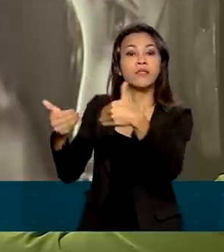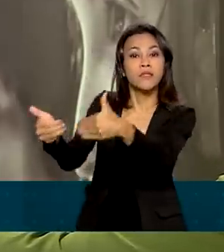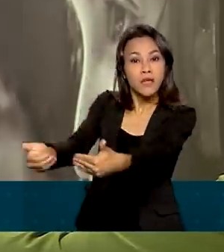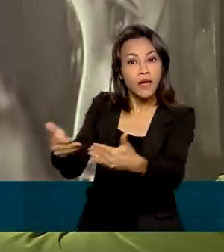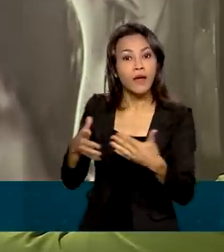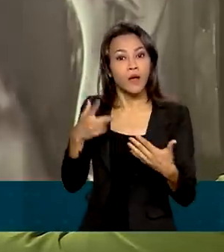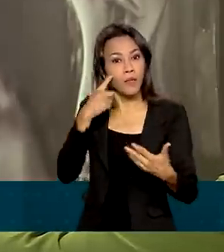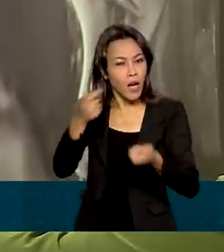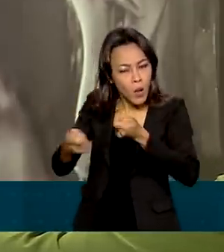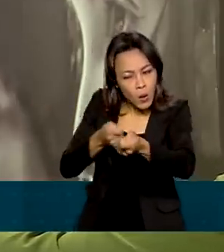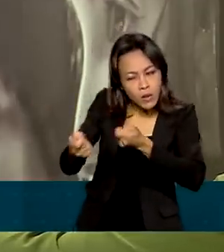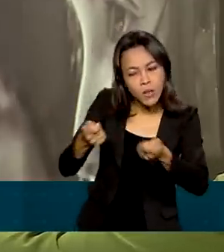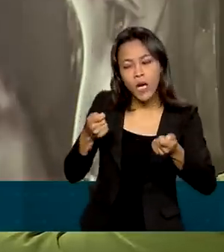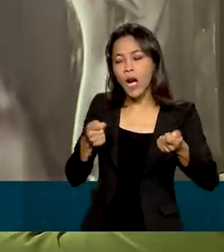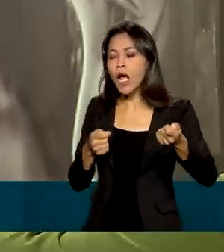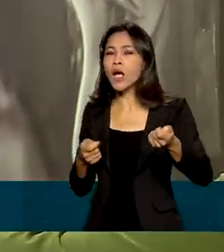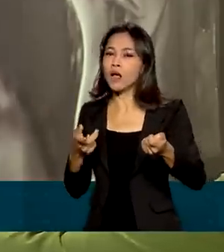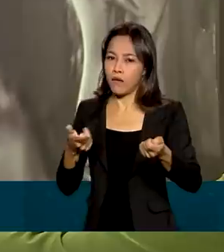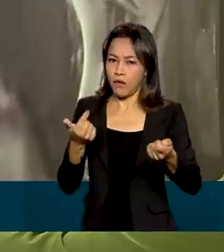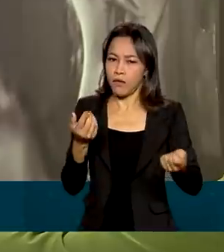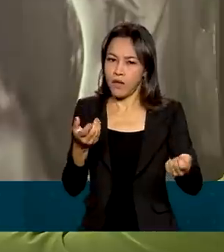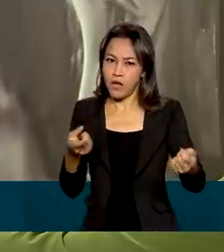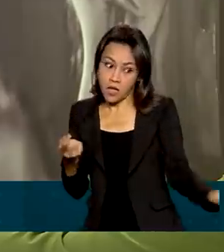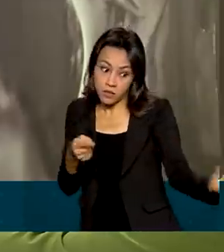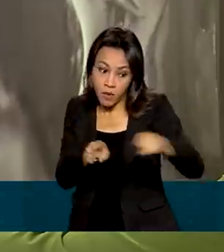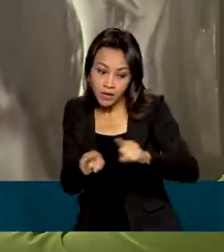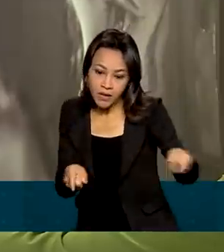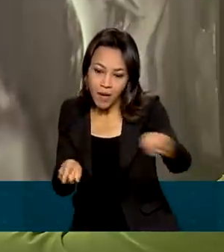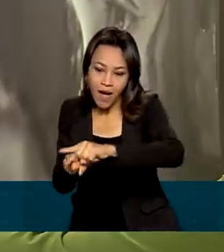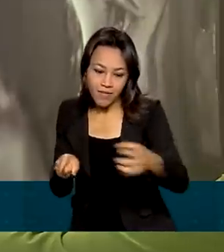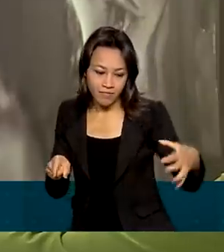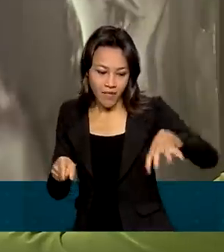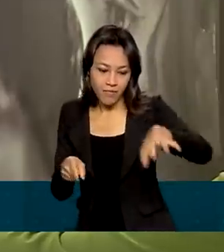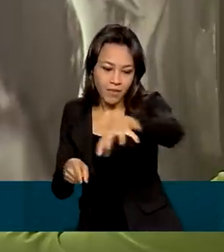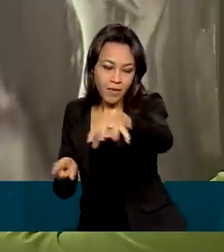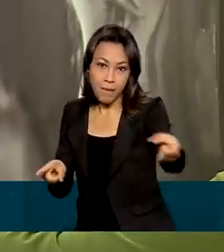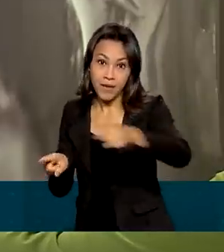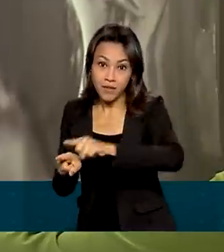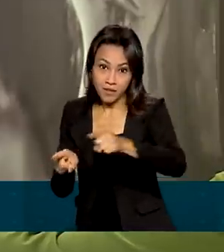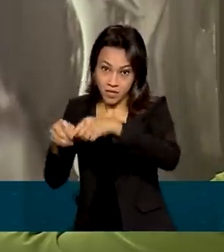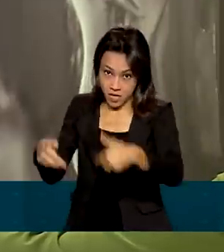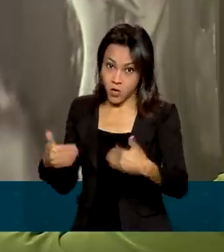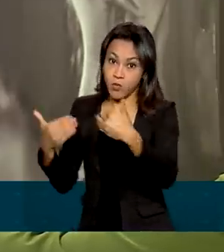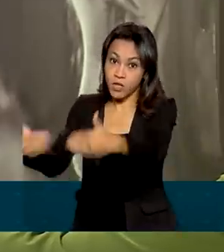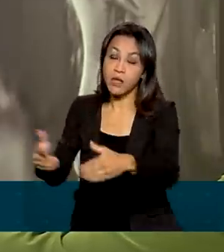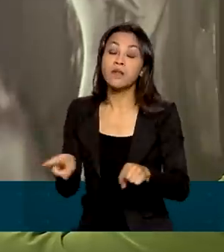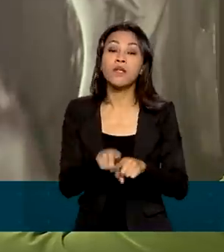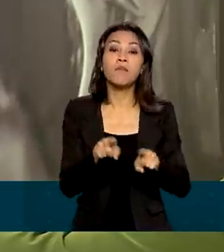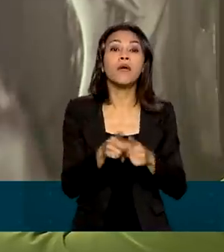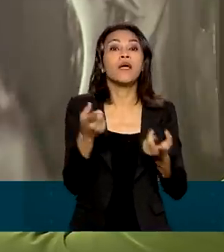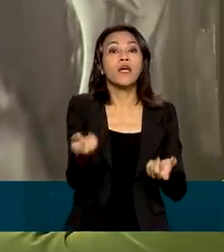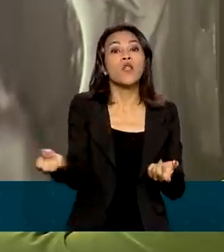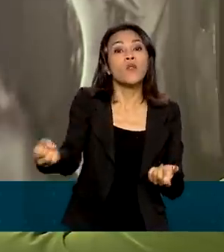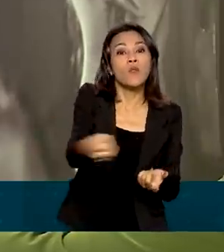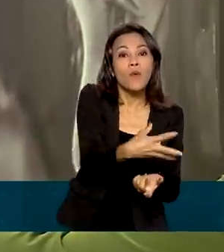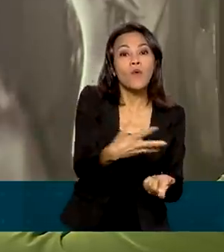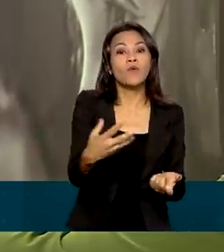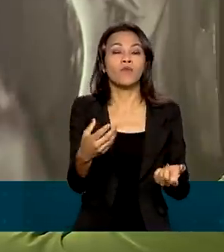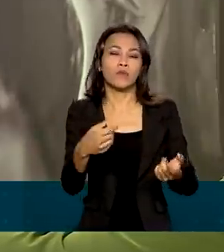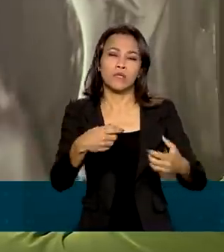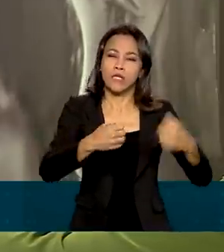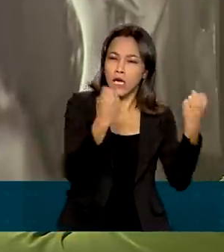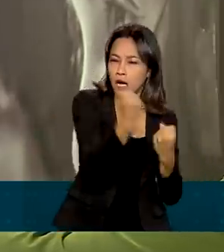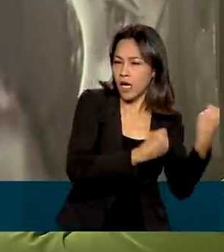as suas autarquias. E segundo, investimos em inovação de equipamentos, veículos,